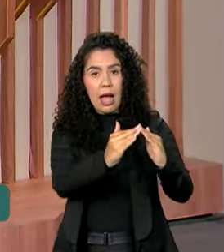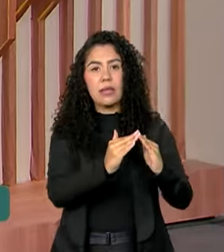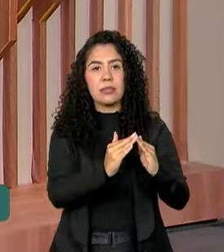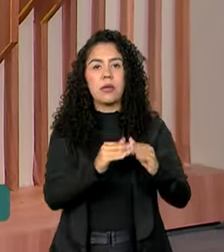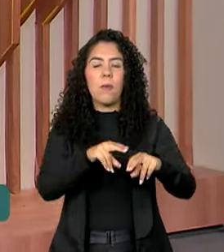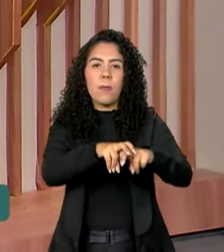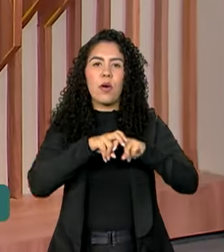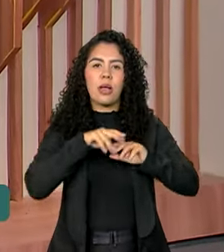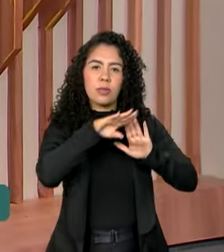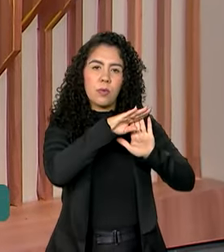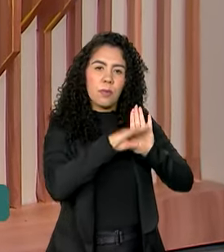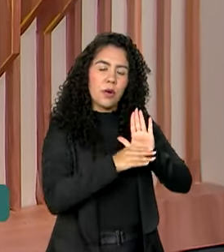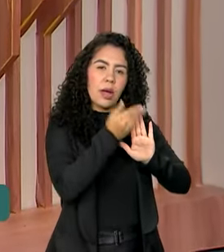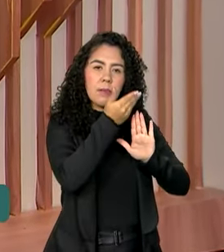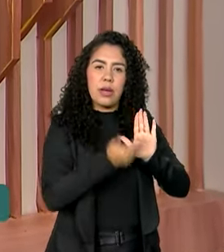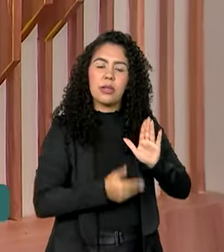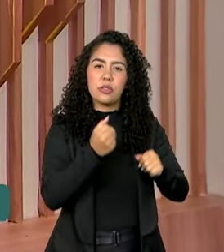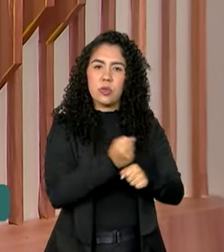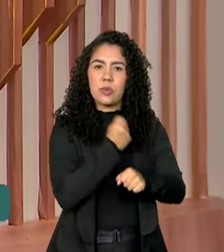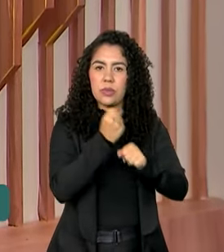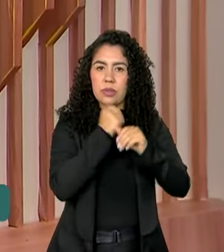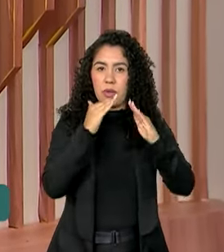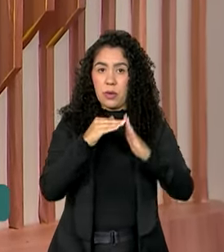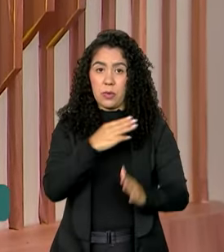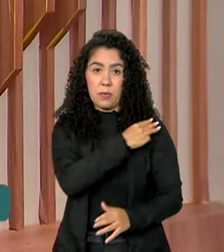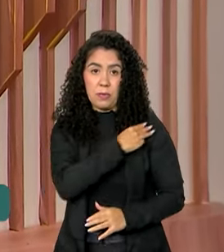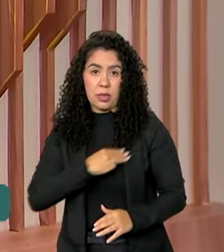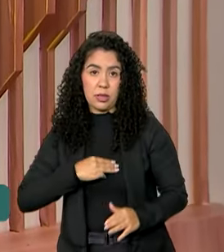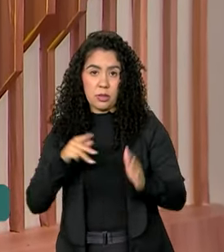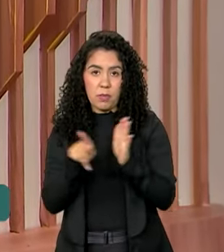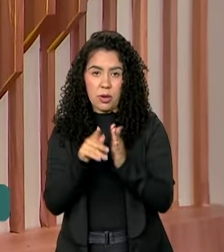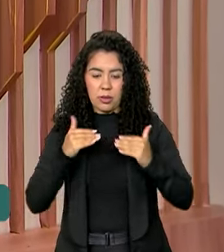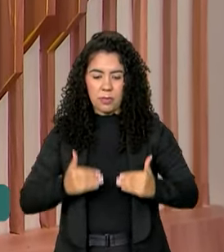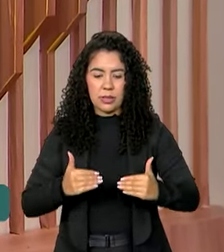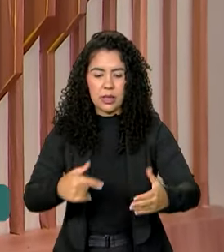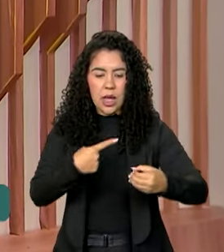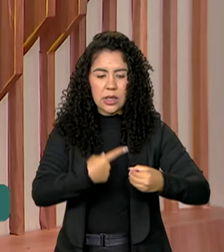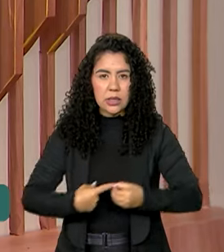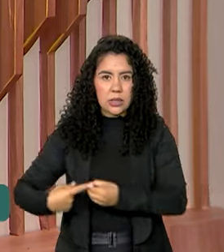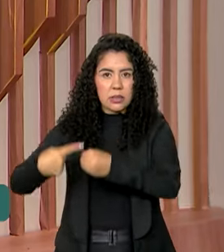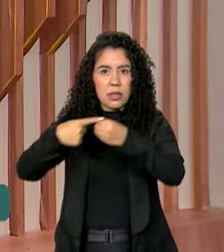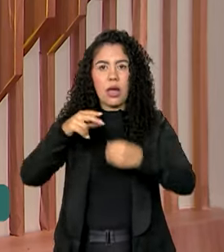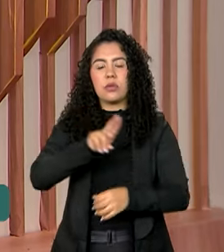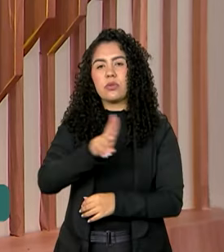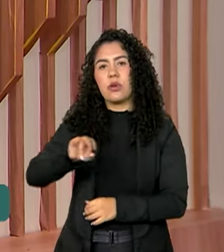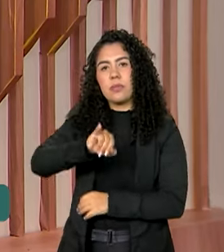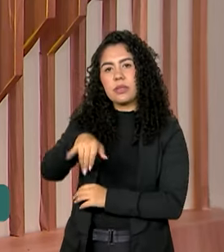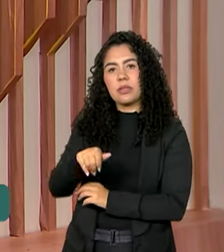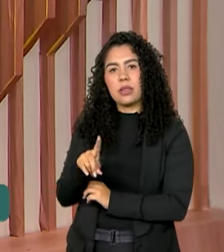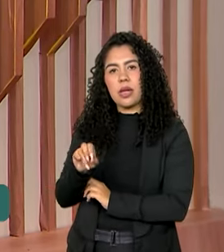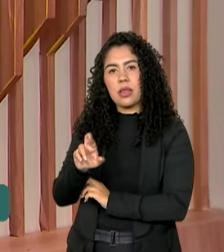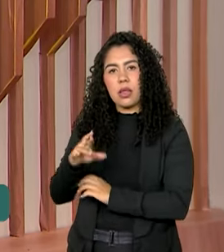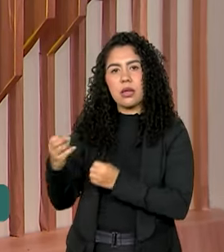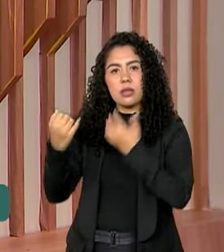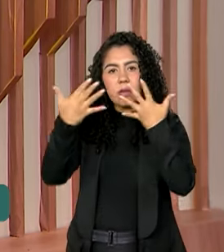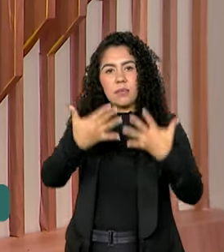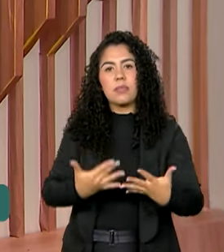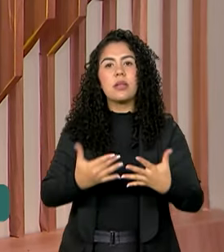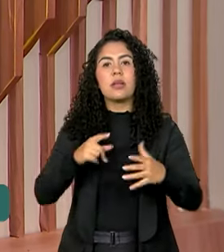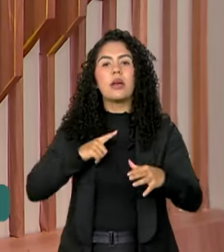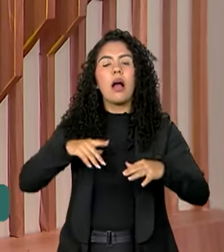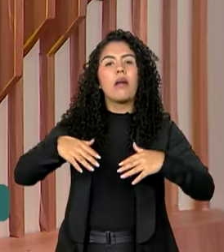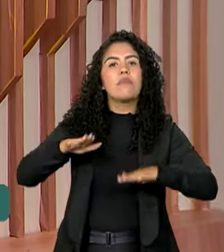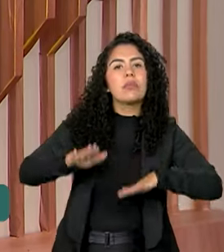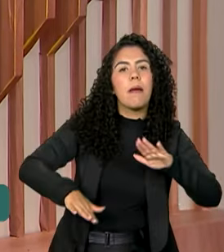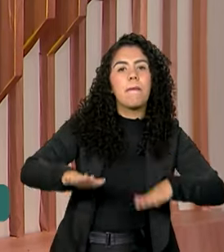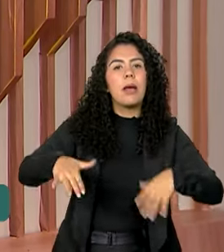Casa Minha Vida. O ministro da Cidade, Jader Filho, afirmou que a seleção de novos municípios depende das necessidades